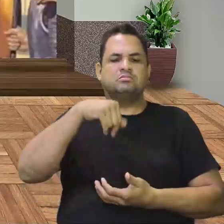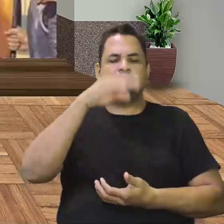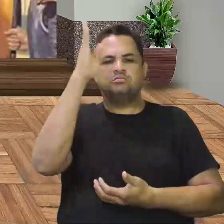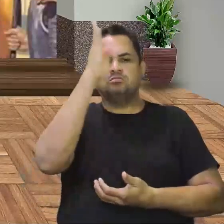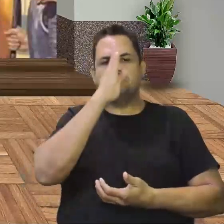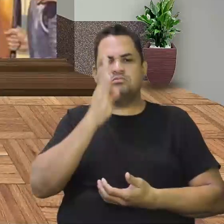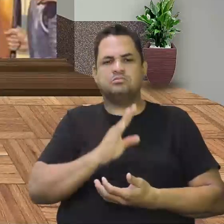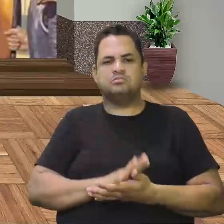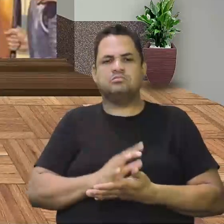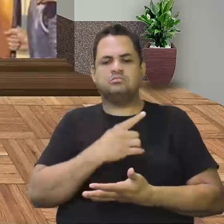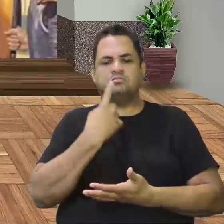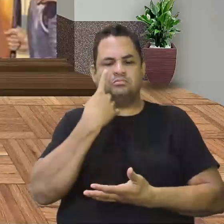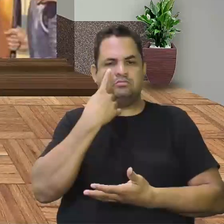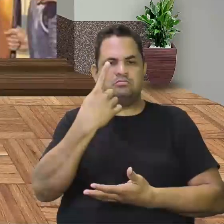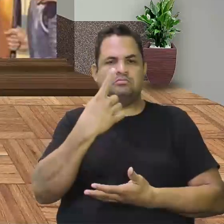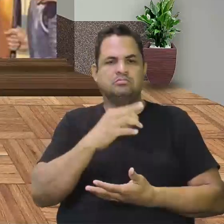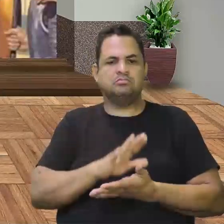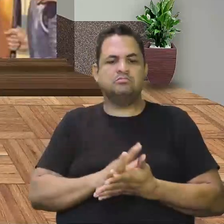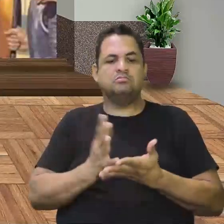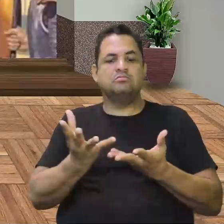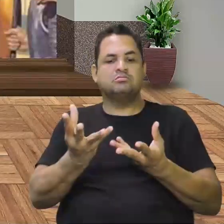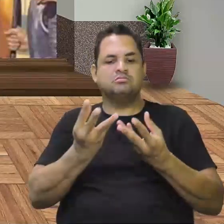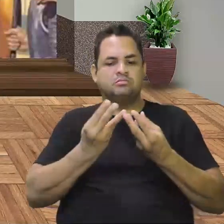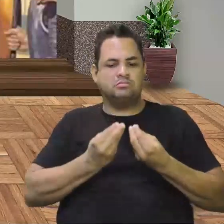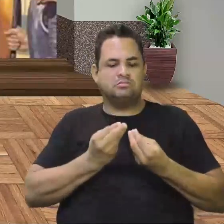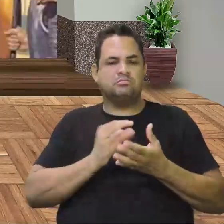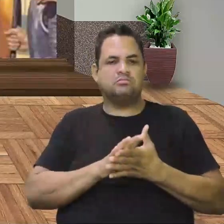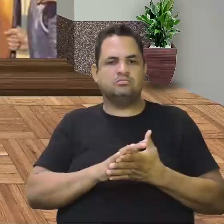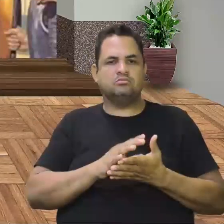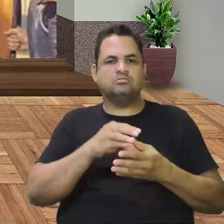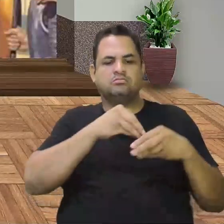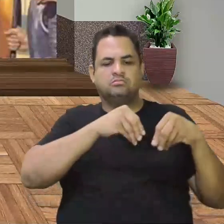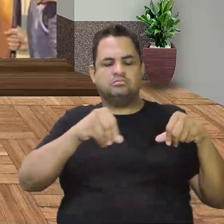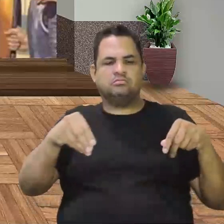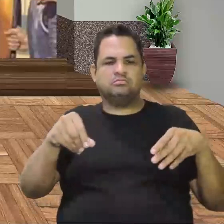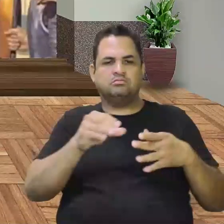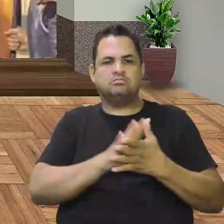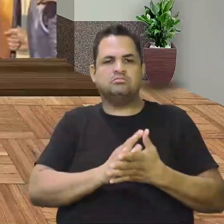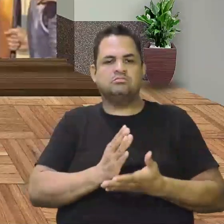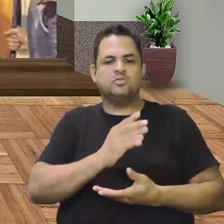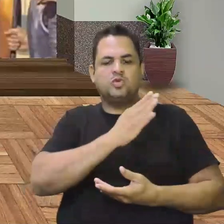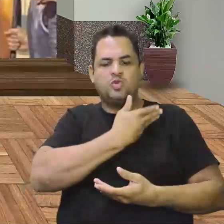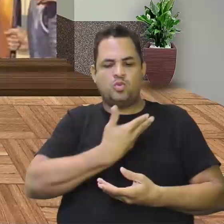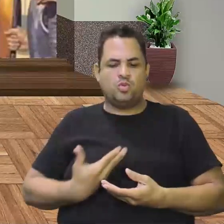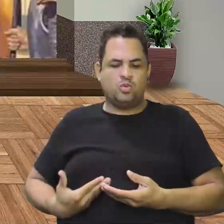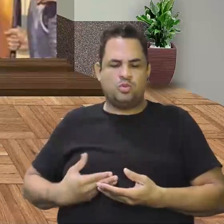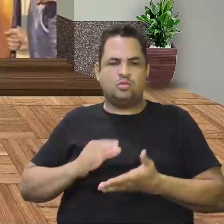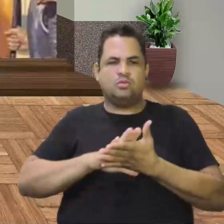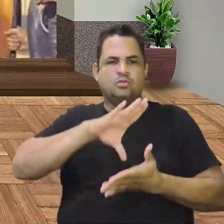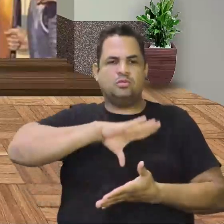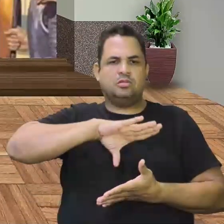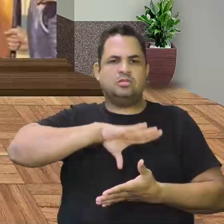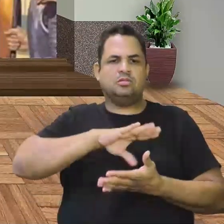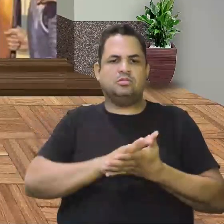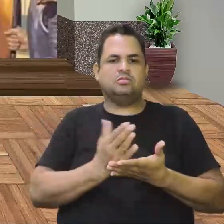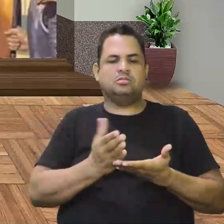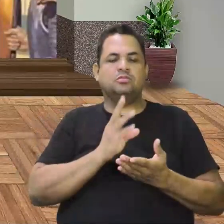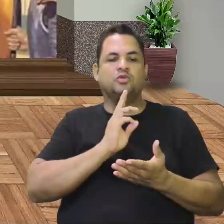ver que quem recebeu terra do governo português, aqui no Brasil, na colonização brasileira,